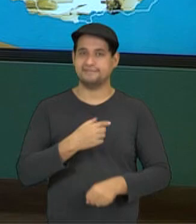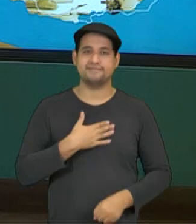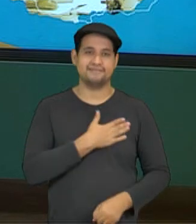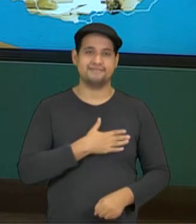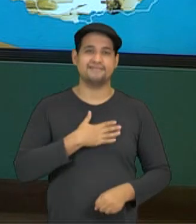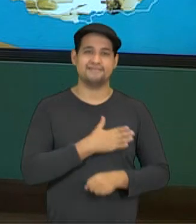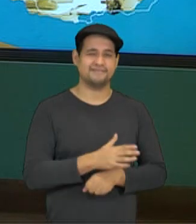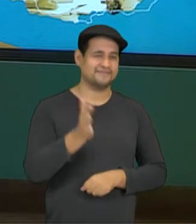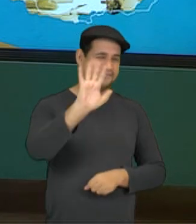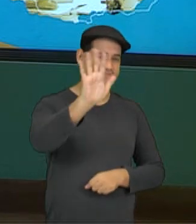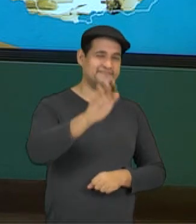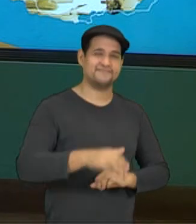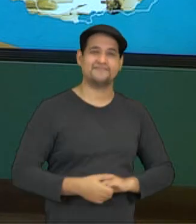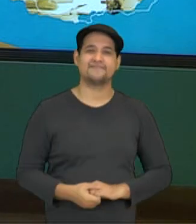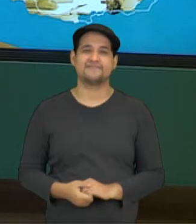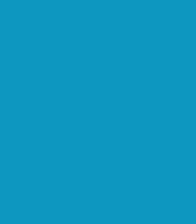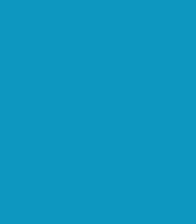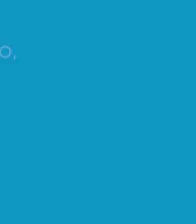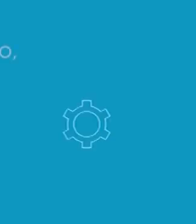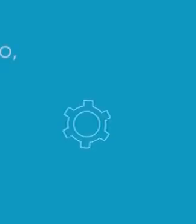tenham gostado. Até breve.